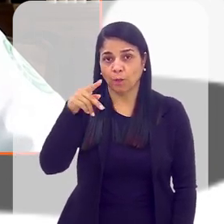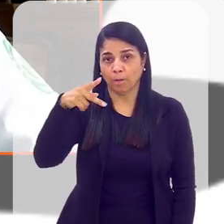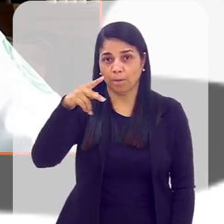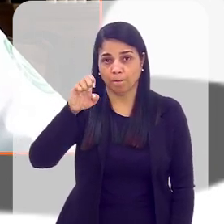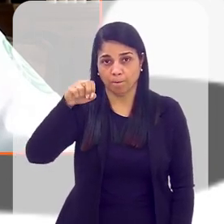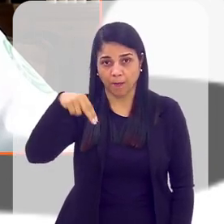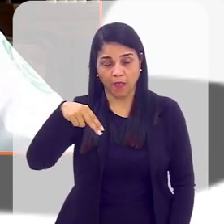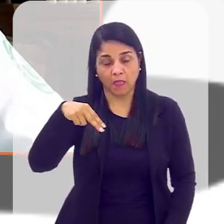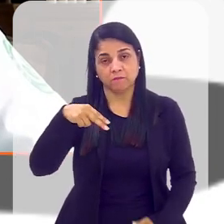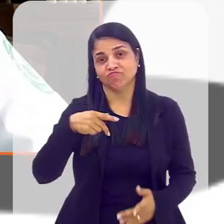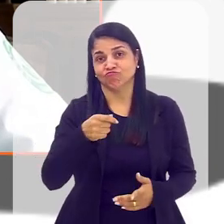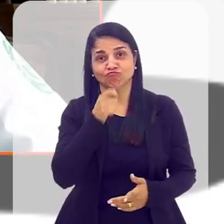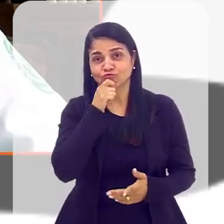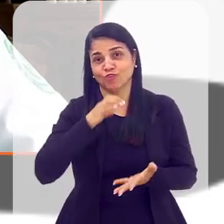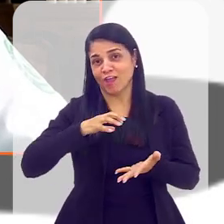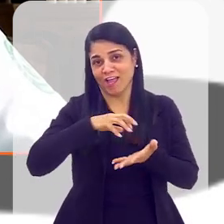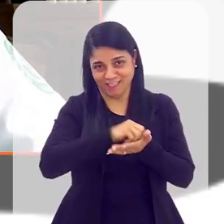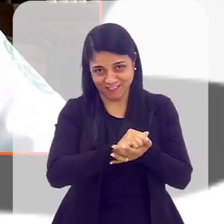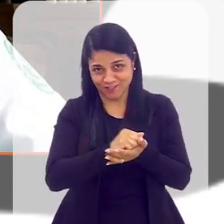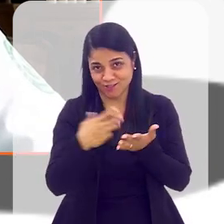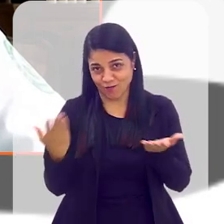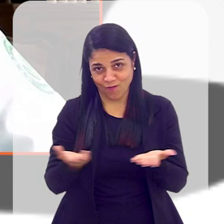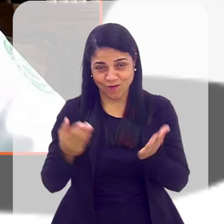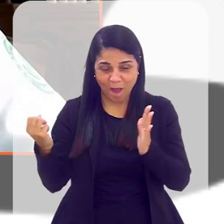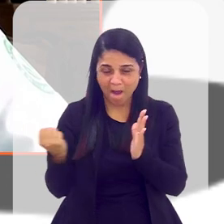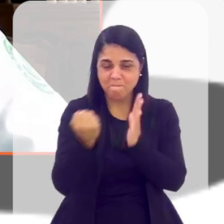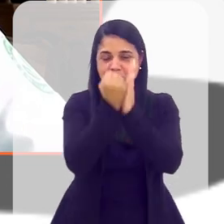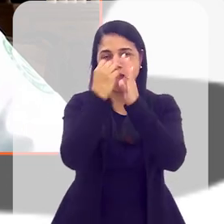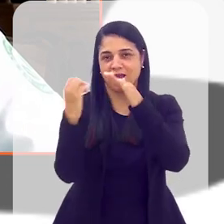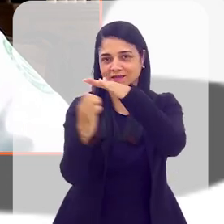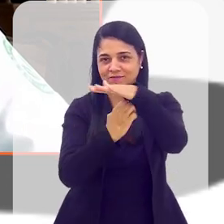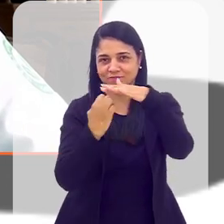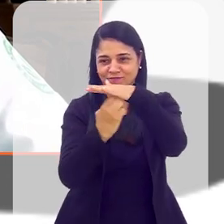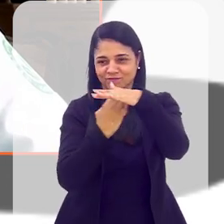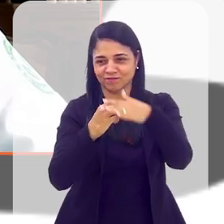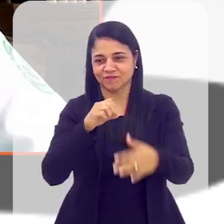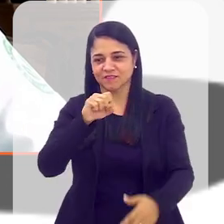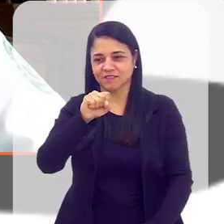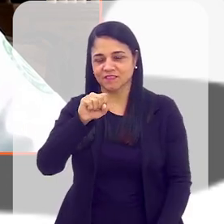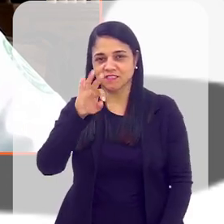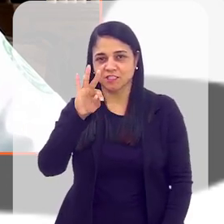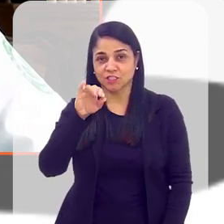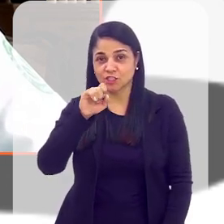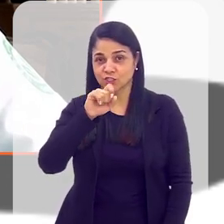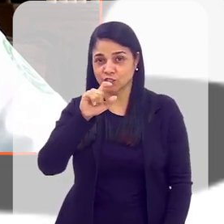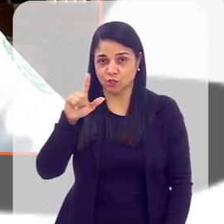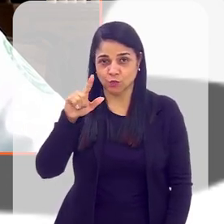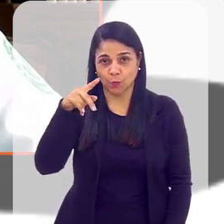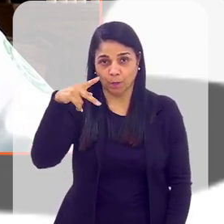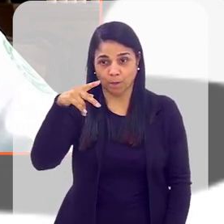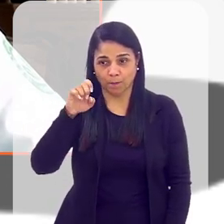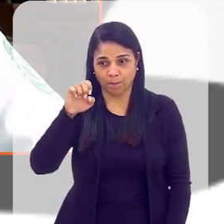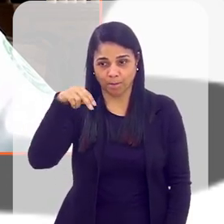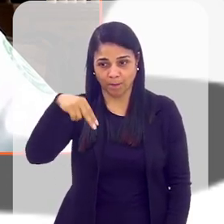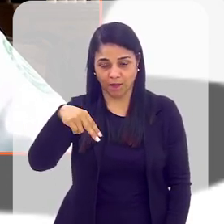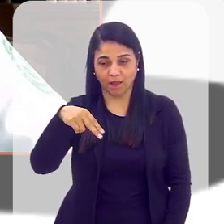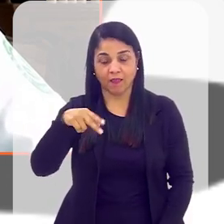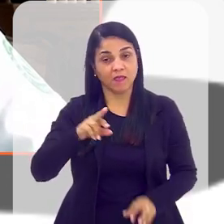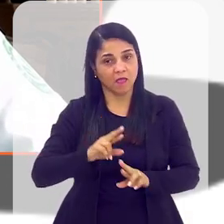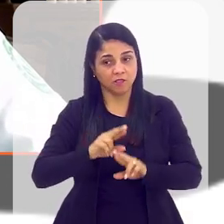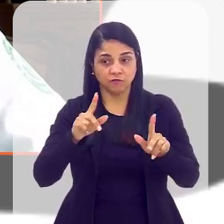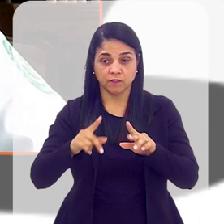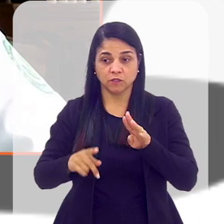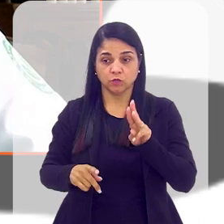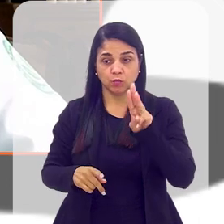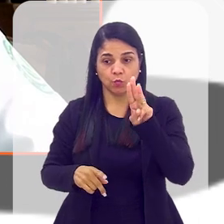havia sido registrado ainda. Então, essa é a nossa marca hoje para o sistema. É o Sistema Construtivo Steel Panel. Nós trabalhamos, diferentemente